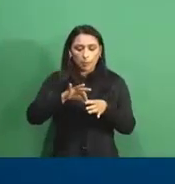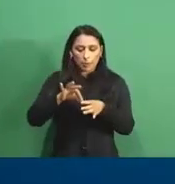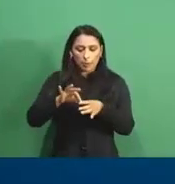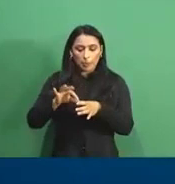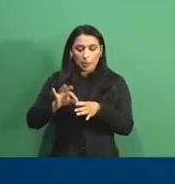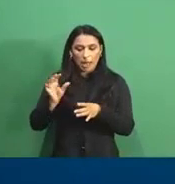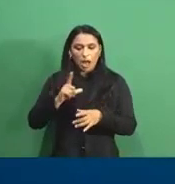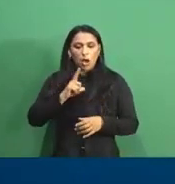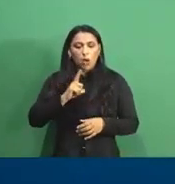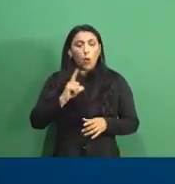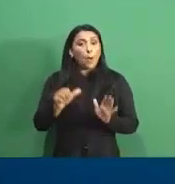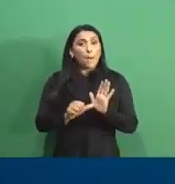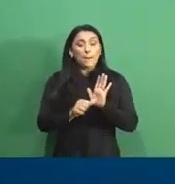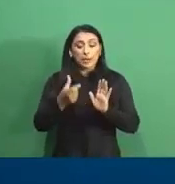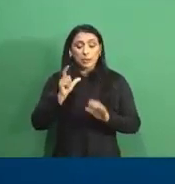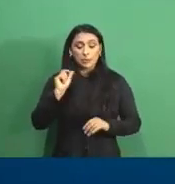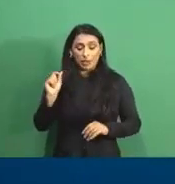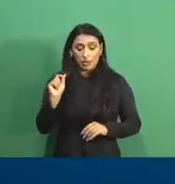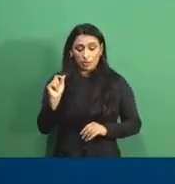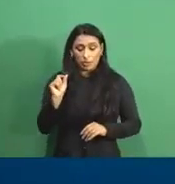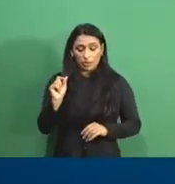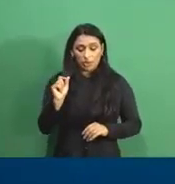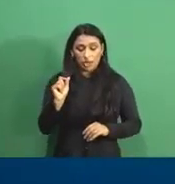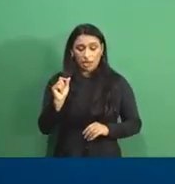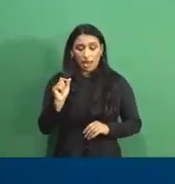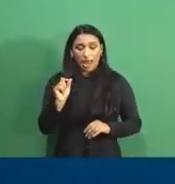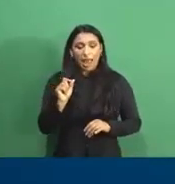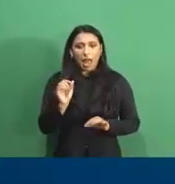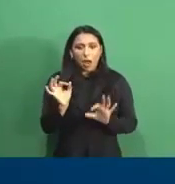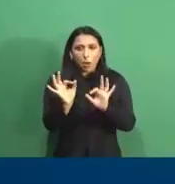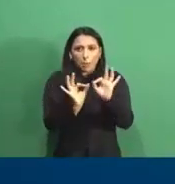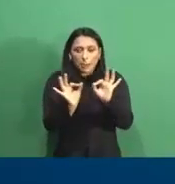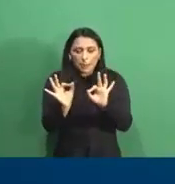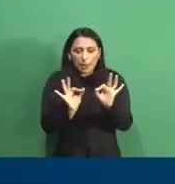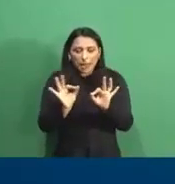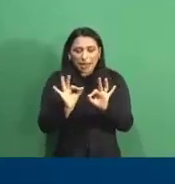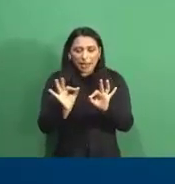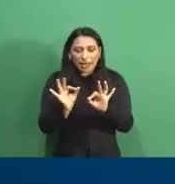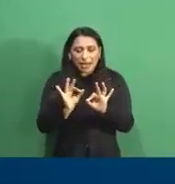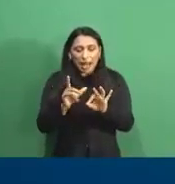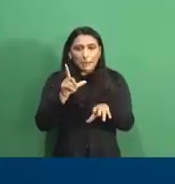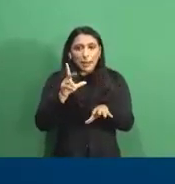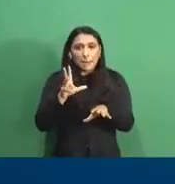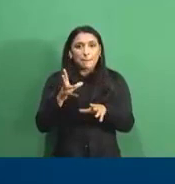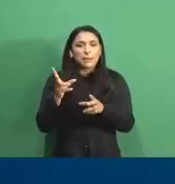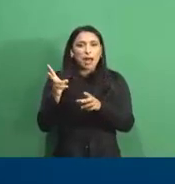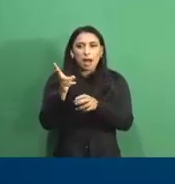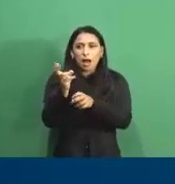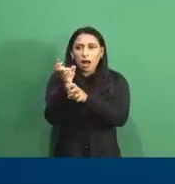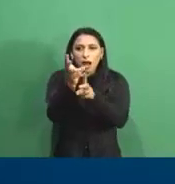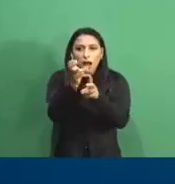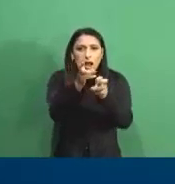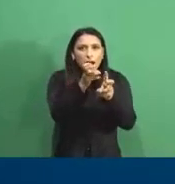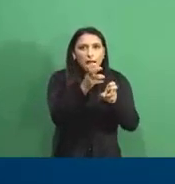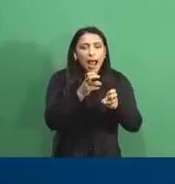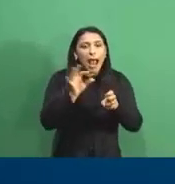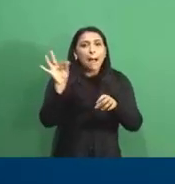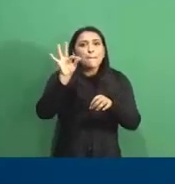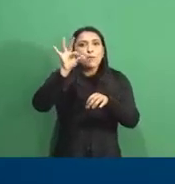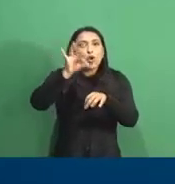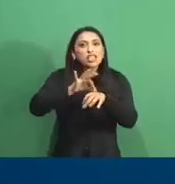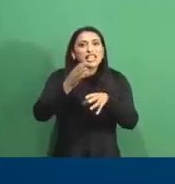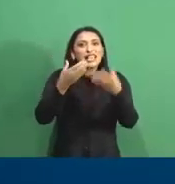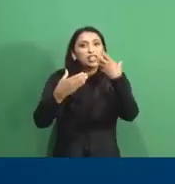sendo desenvolvido se chama de TechTrap e é uma armadilha automatizada para realizar o monitoramento da mosca das frutas.